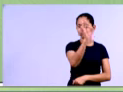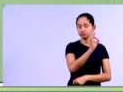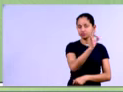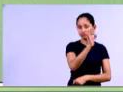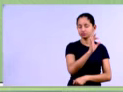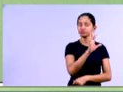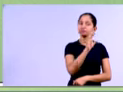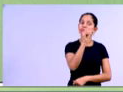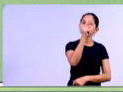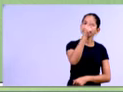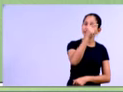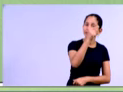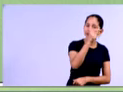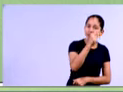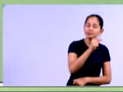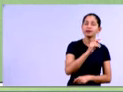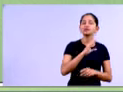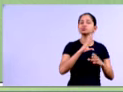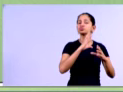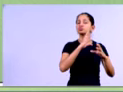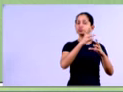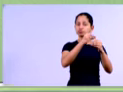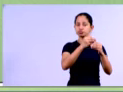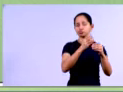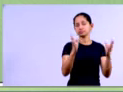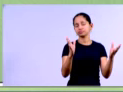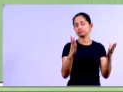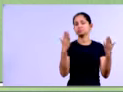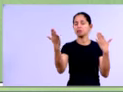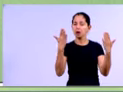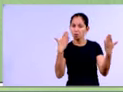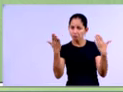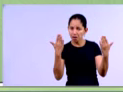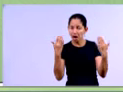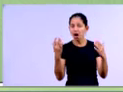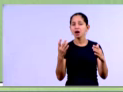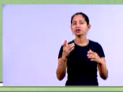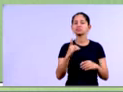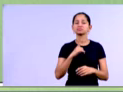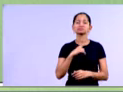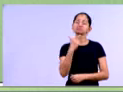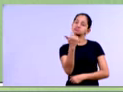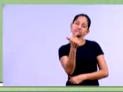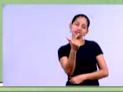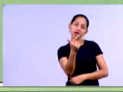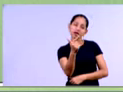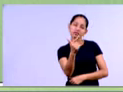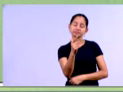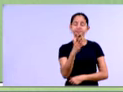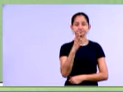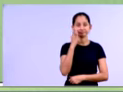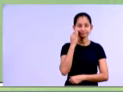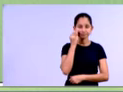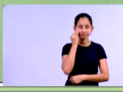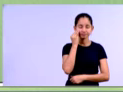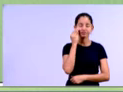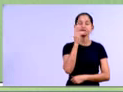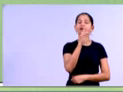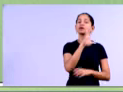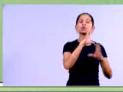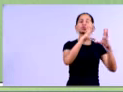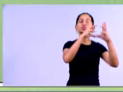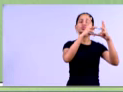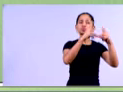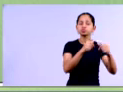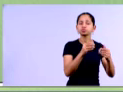conta em 2012. Então, como nós não vamos comparar 2012 com o exercício de 2011, porque ele não está aqui, então todas as contas serão 100%,